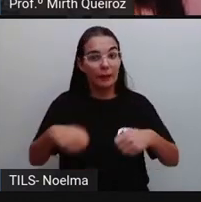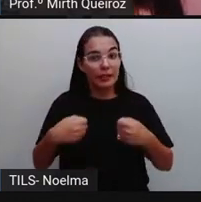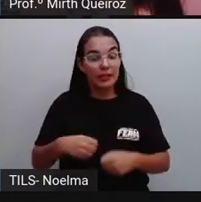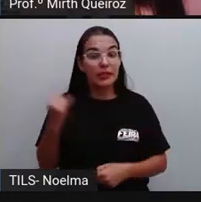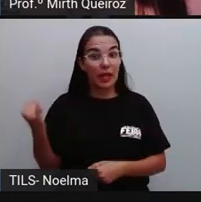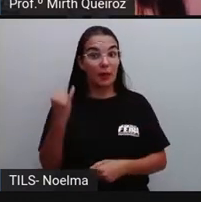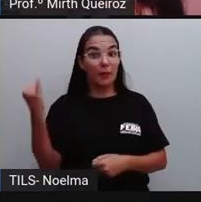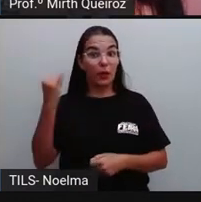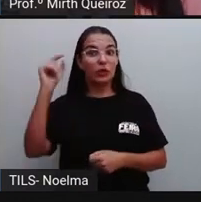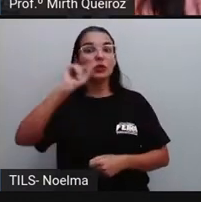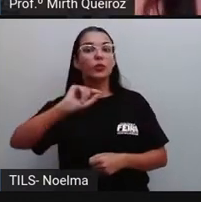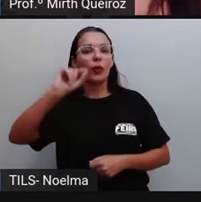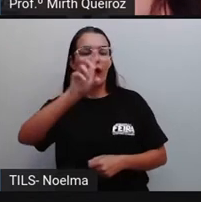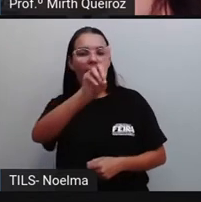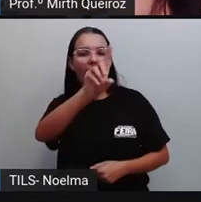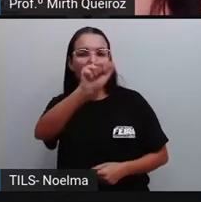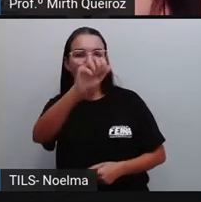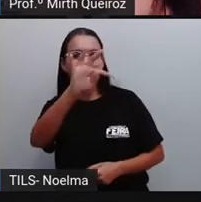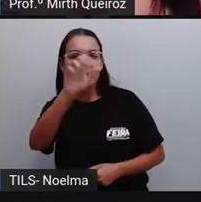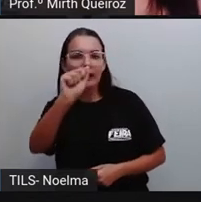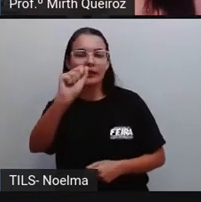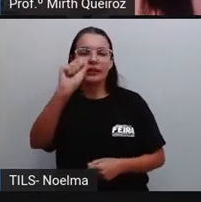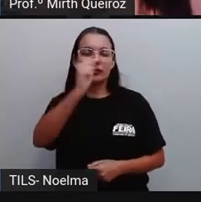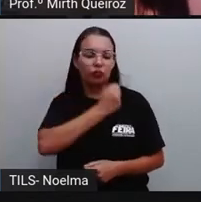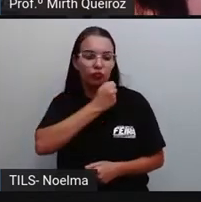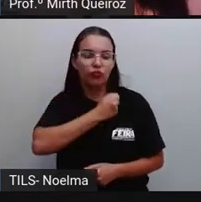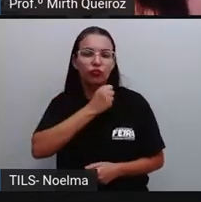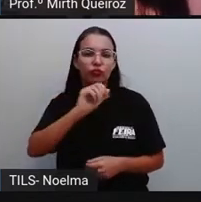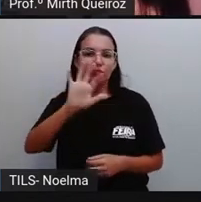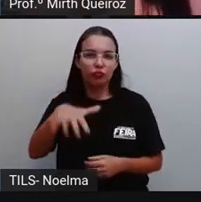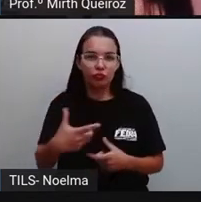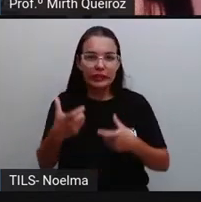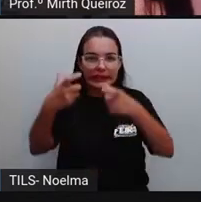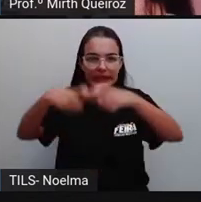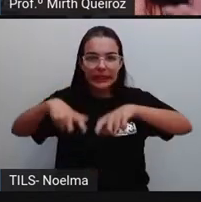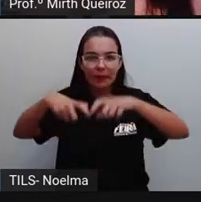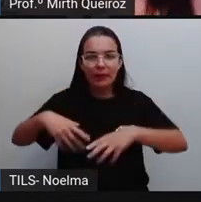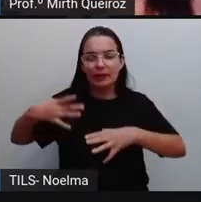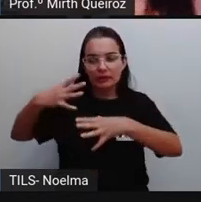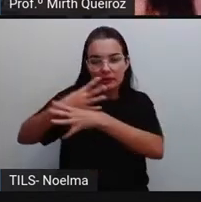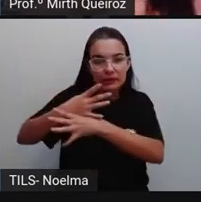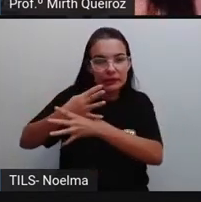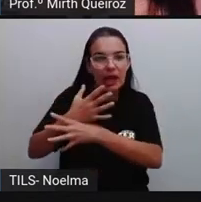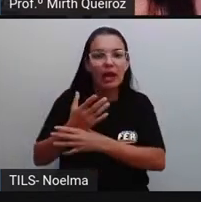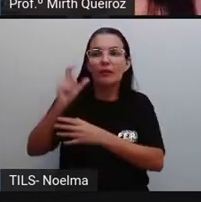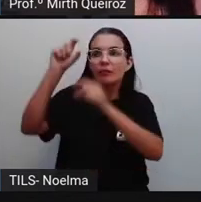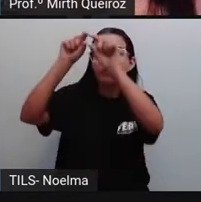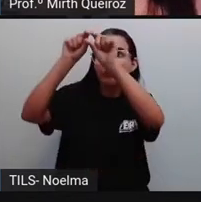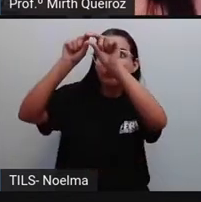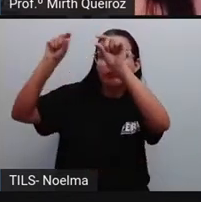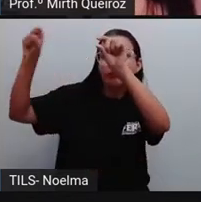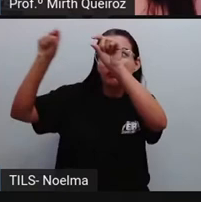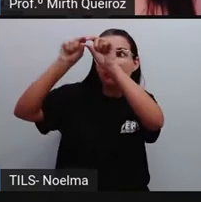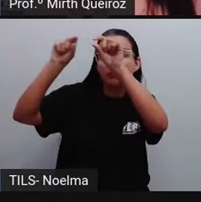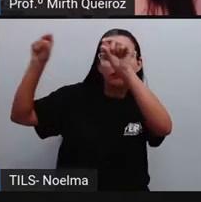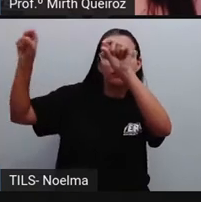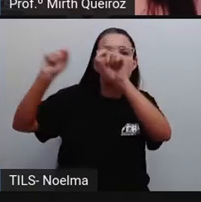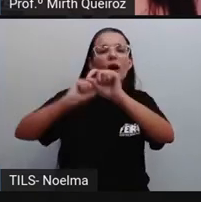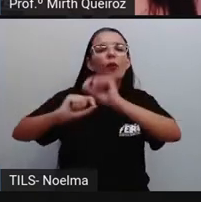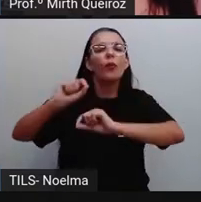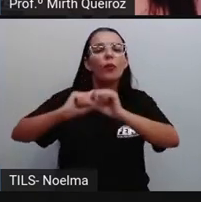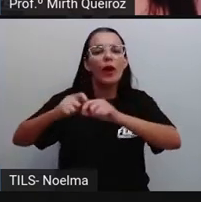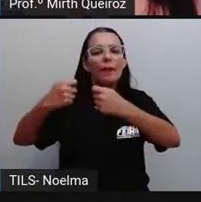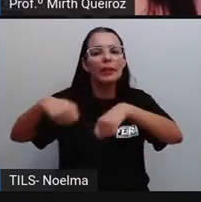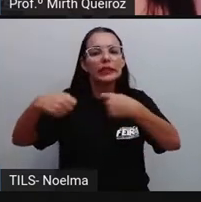é importante que tenha não somente a data, mas também o local, certo? Então, a gente tem um cabeçalho da carta. Nas cartas é